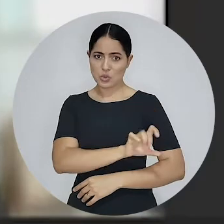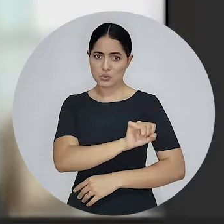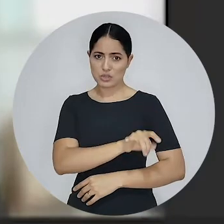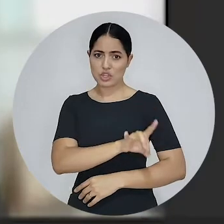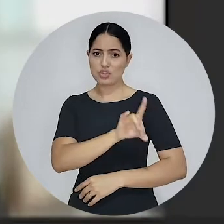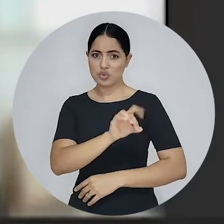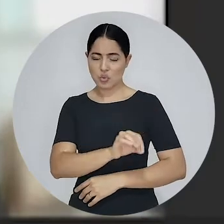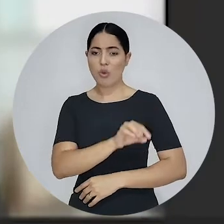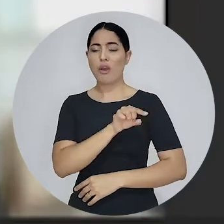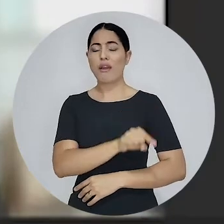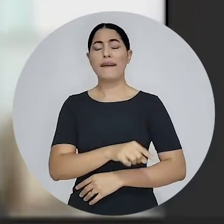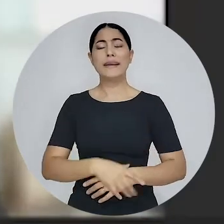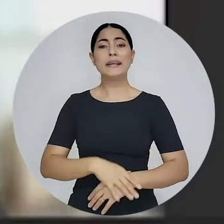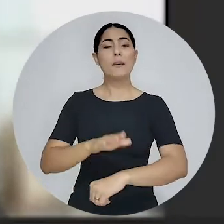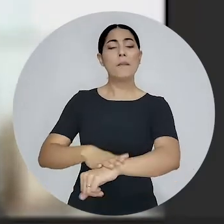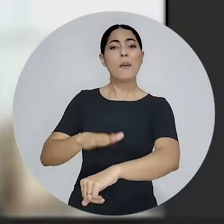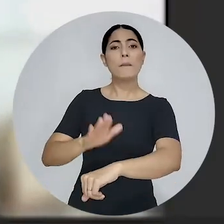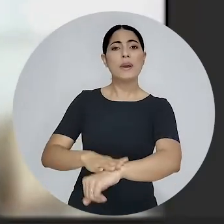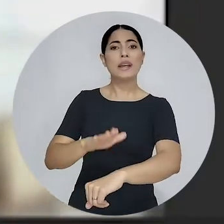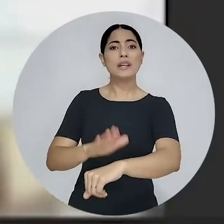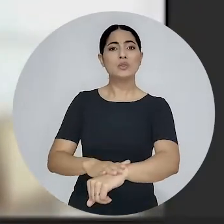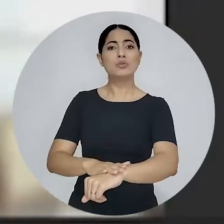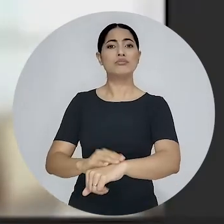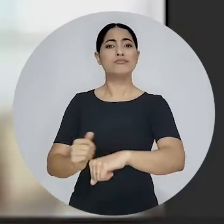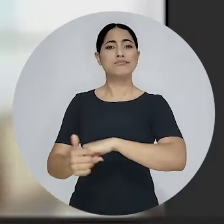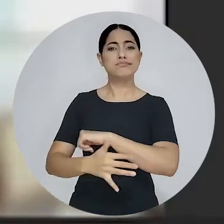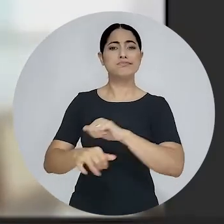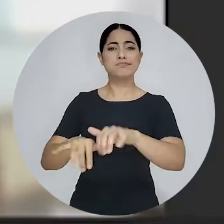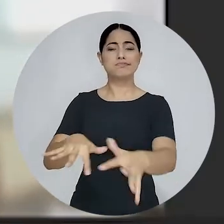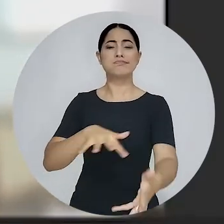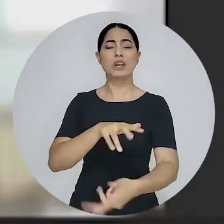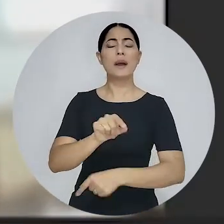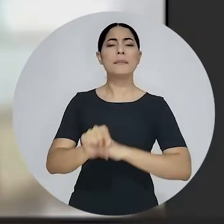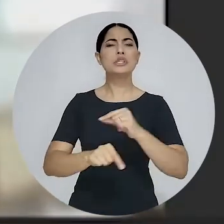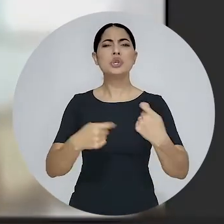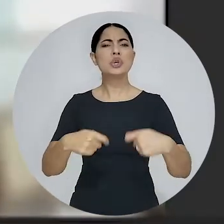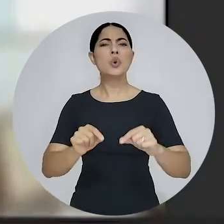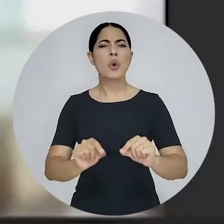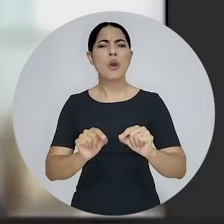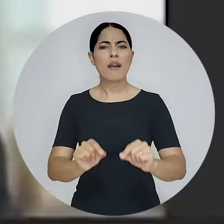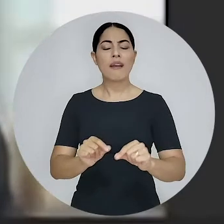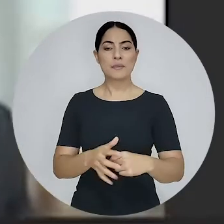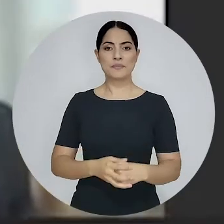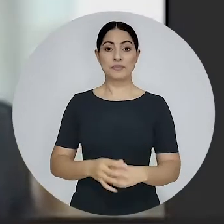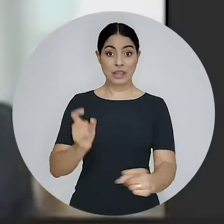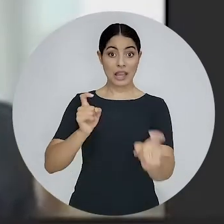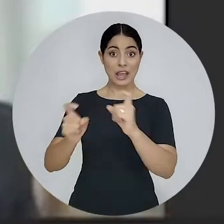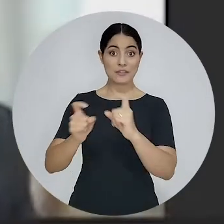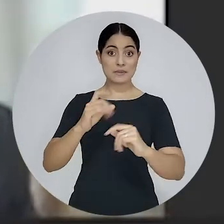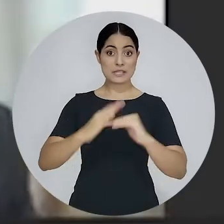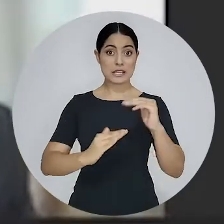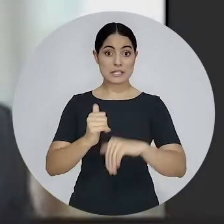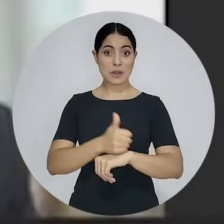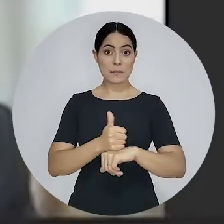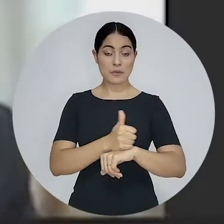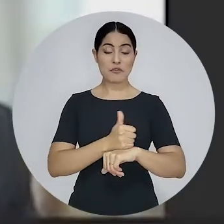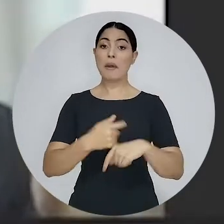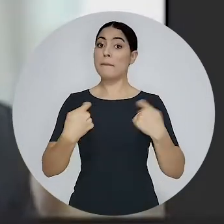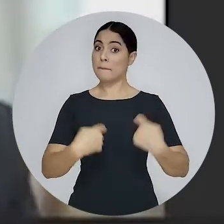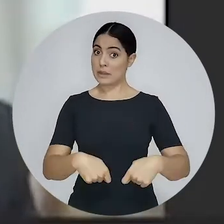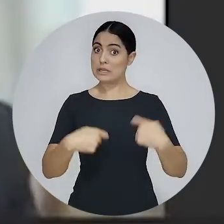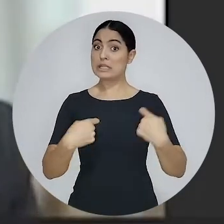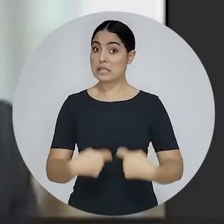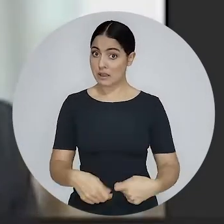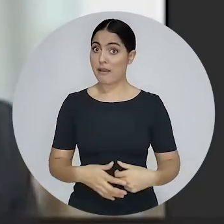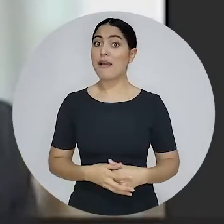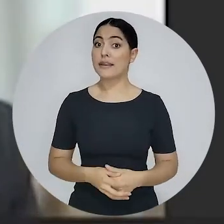sendo trazidas pela pandemia, eu acho que você tem que ter uma administração profissionalizada. E se você não